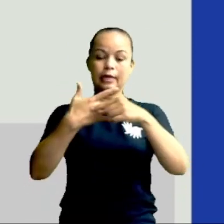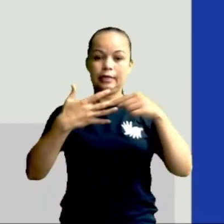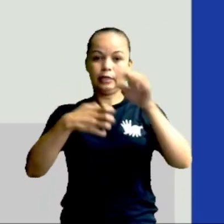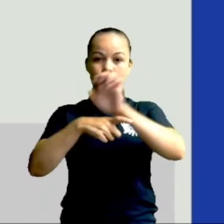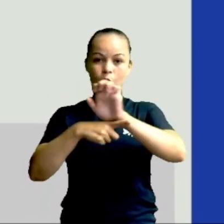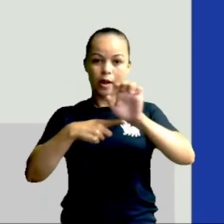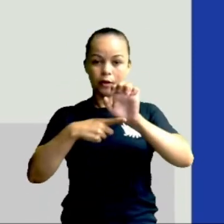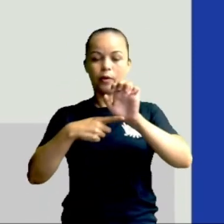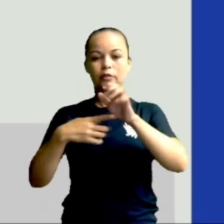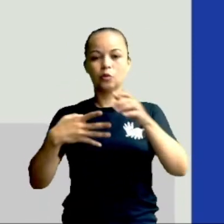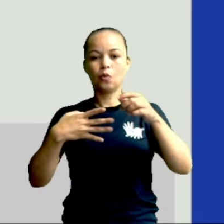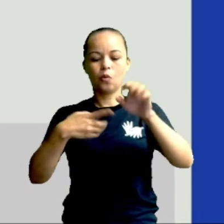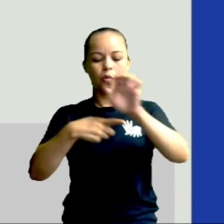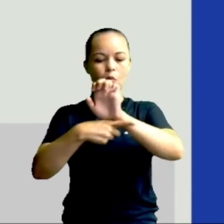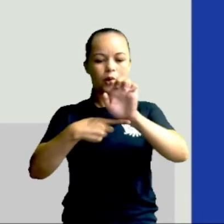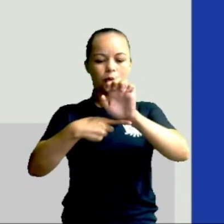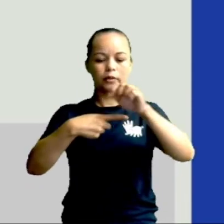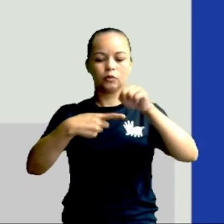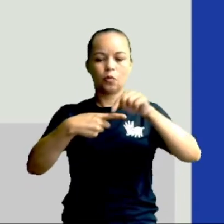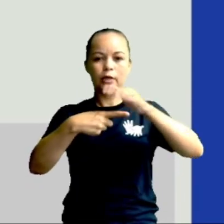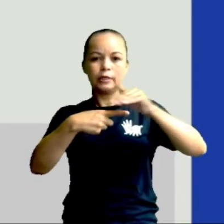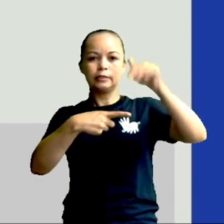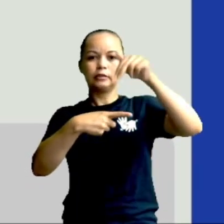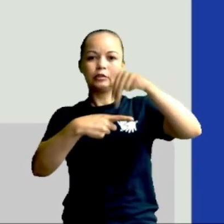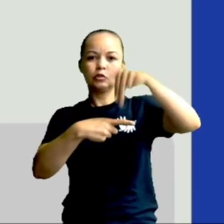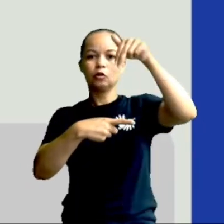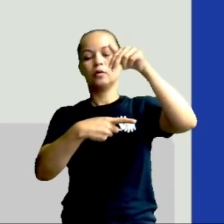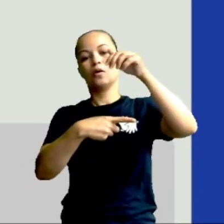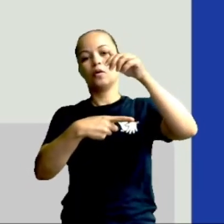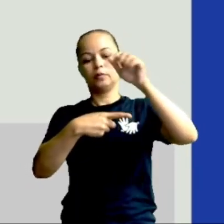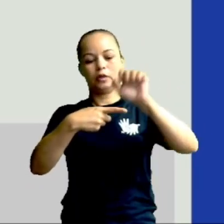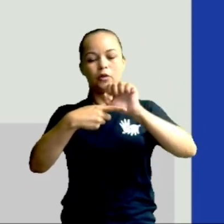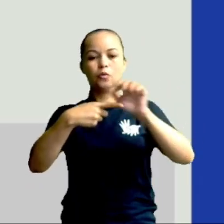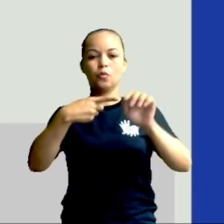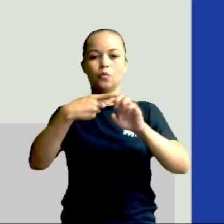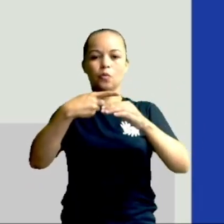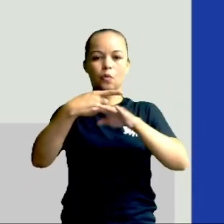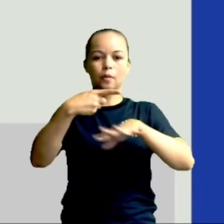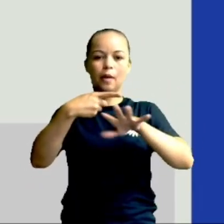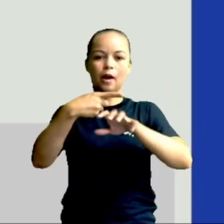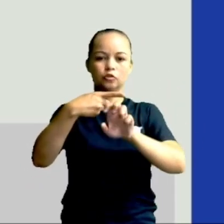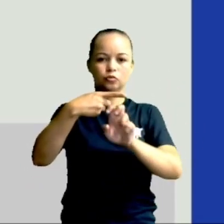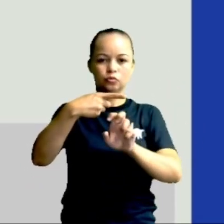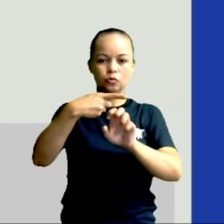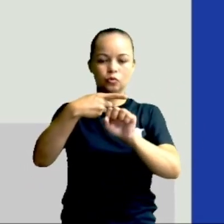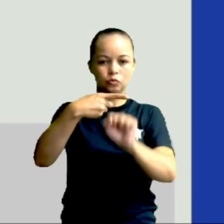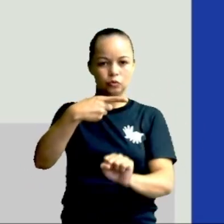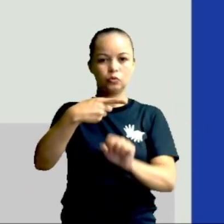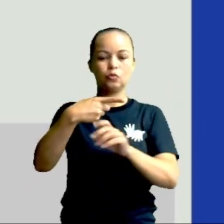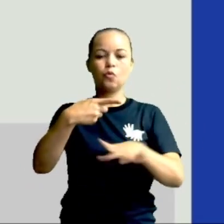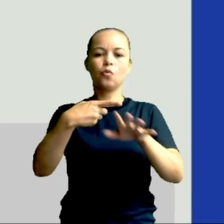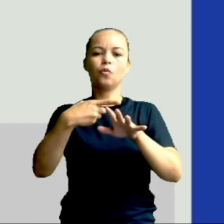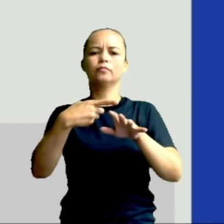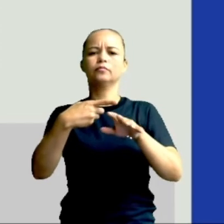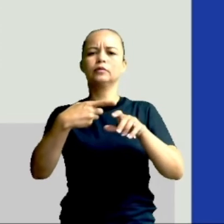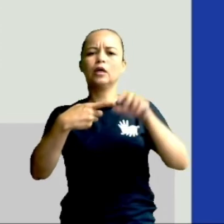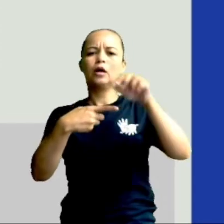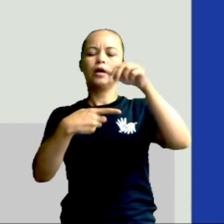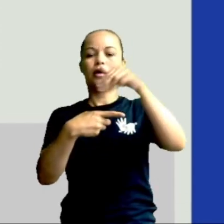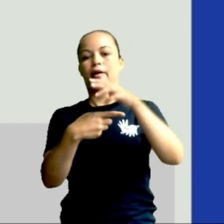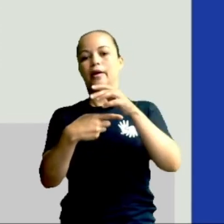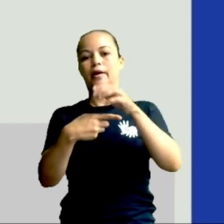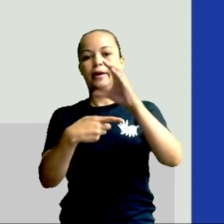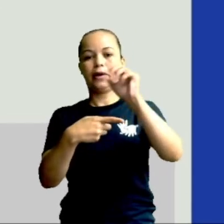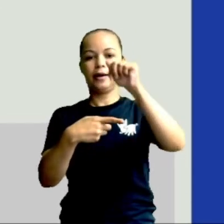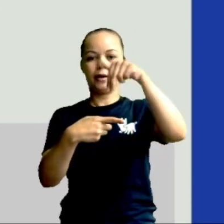no meio, acima tem o Trópico de Câncer e abaixo tem o Trópico de Capricórnio. Ô, professora, se eu olhar a Terra de longe, eu vejo essas linhas? Não!